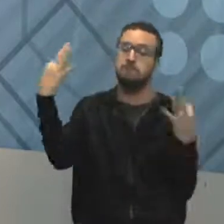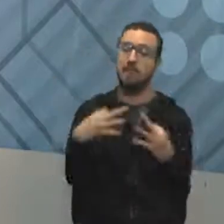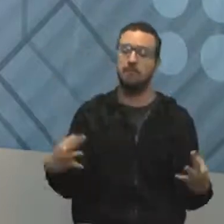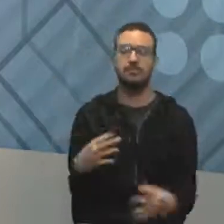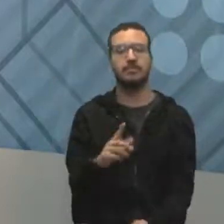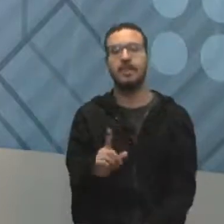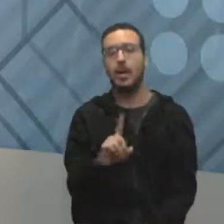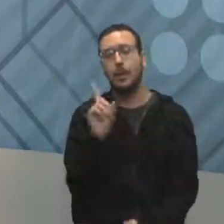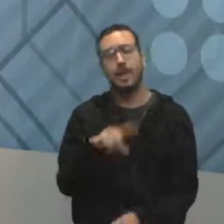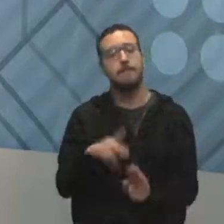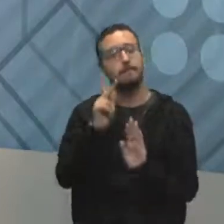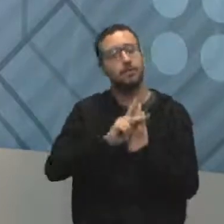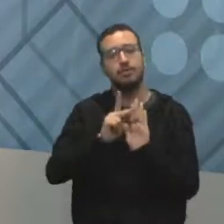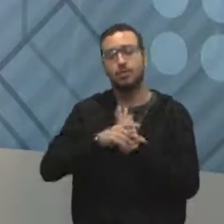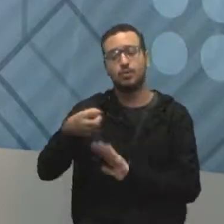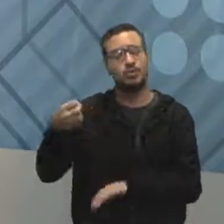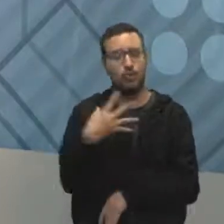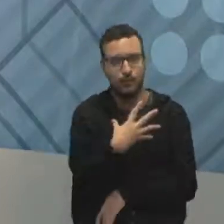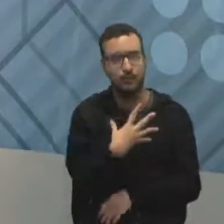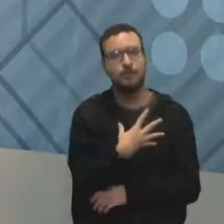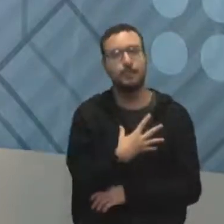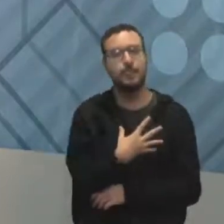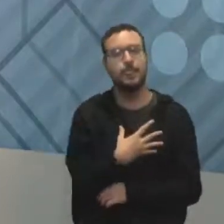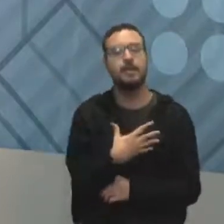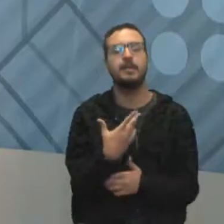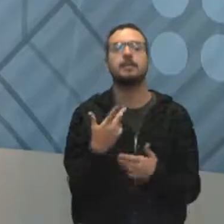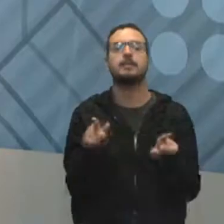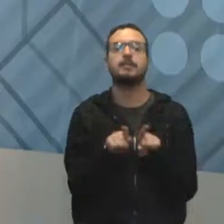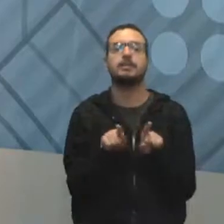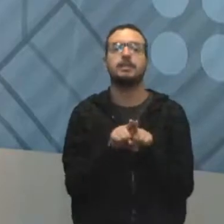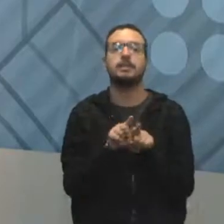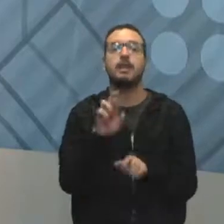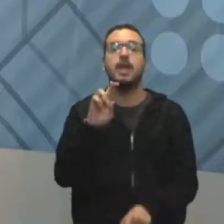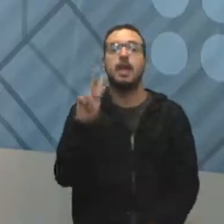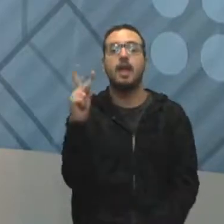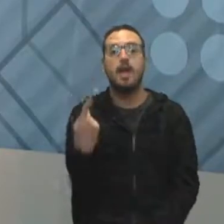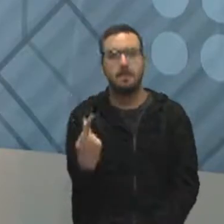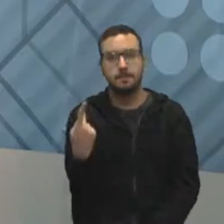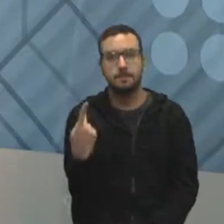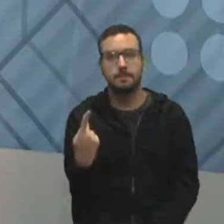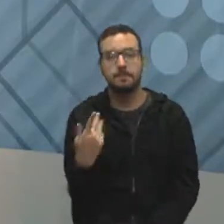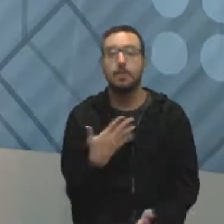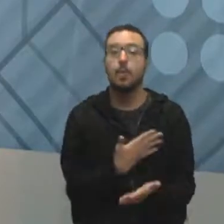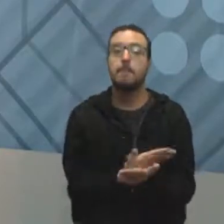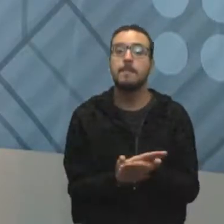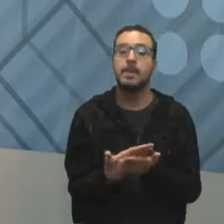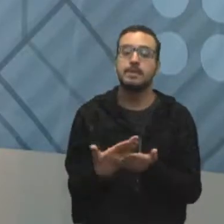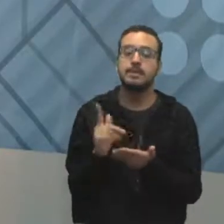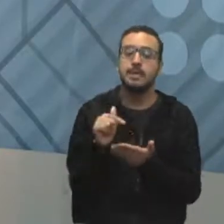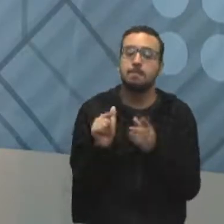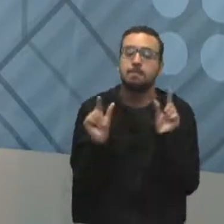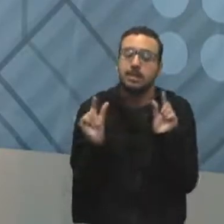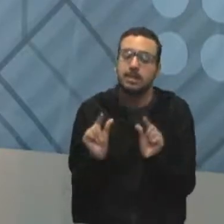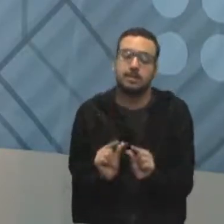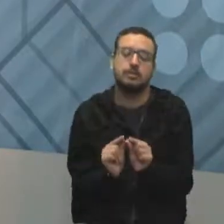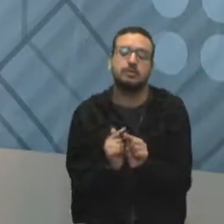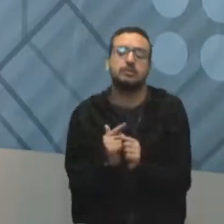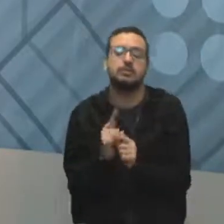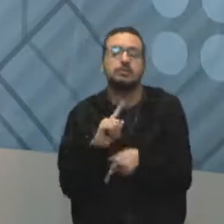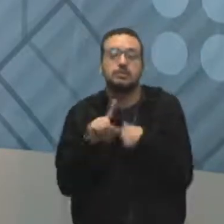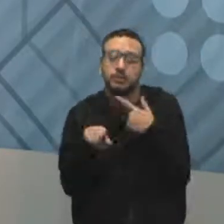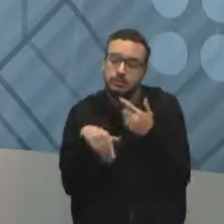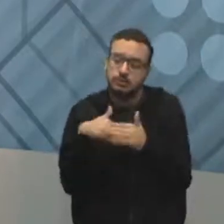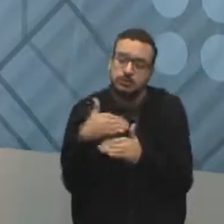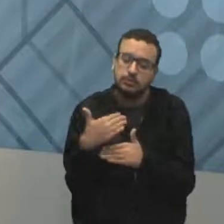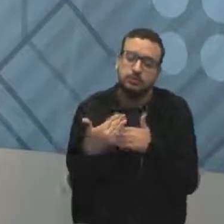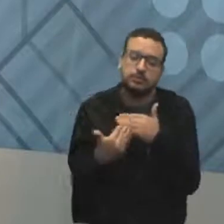projeto, é novo, é incerto. Da mesma forma, a questão dos recursos humanos. Comece com projetos pequenos, e depois vai levando